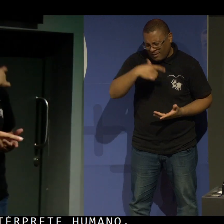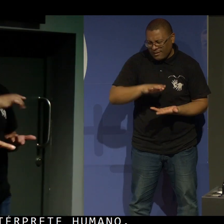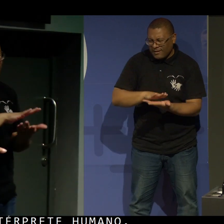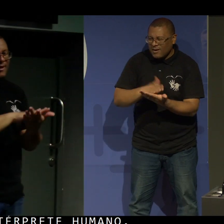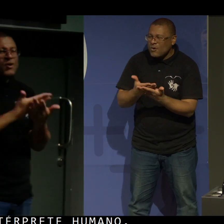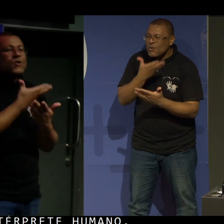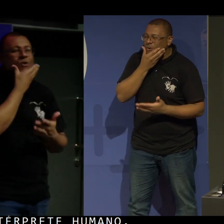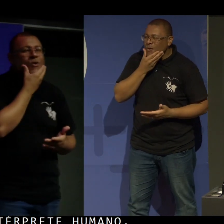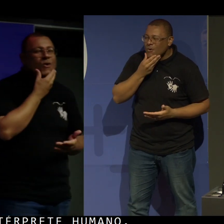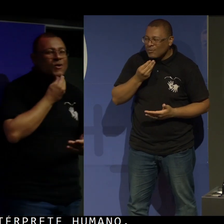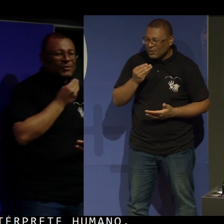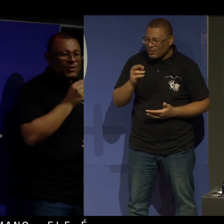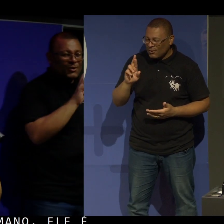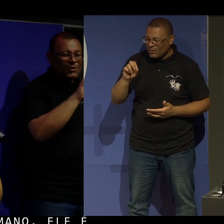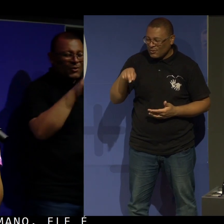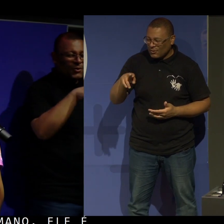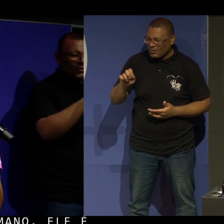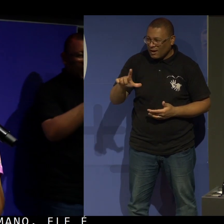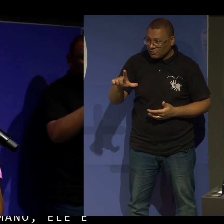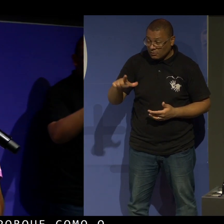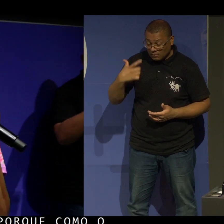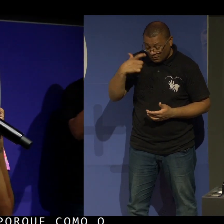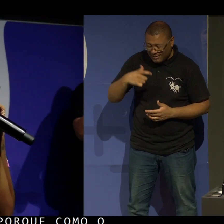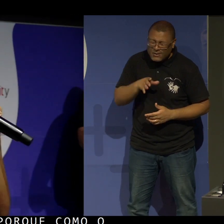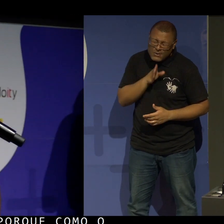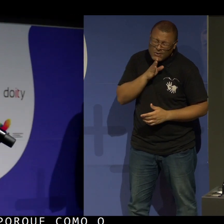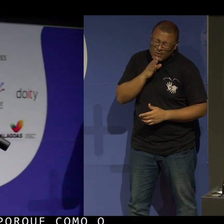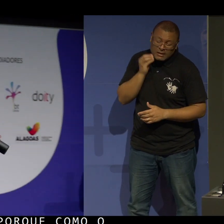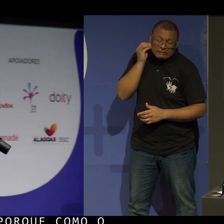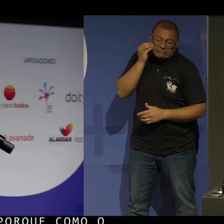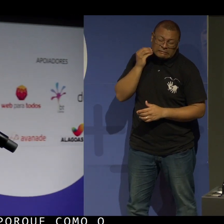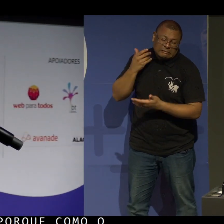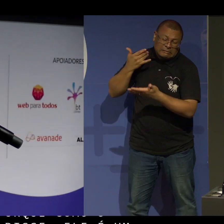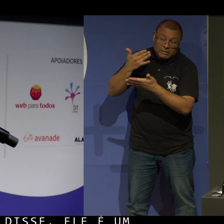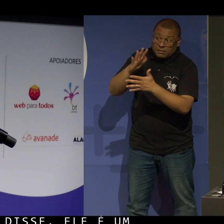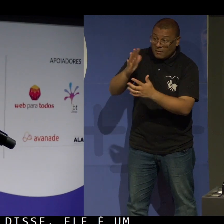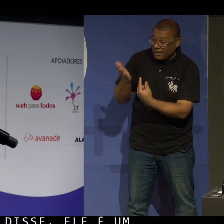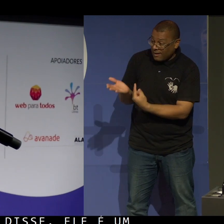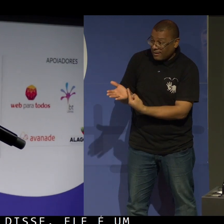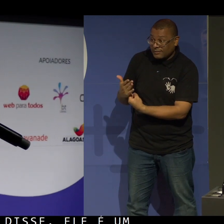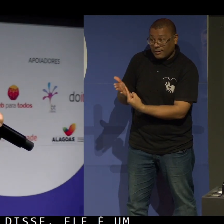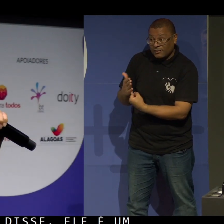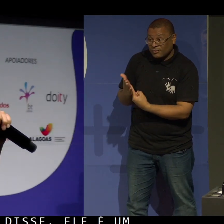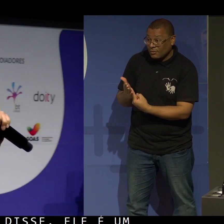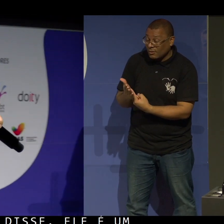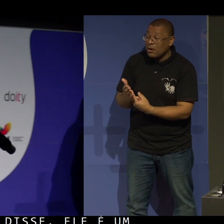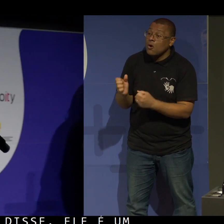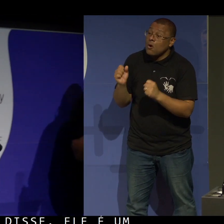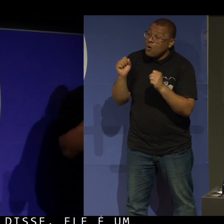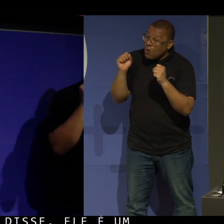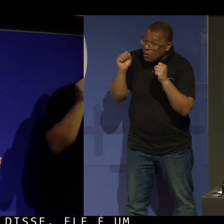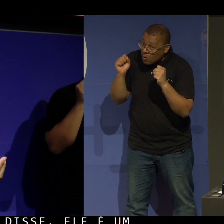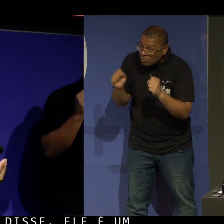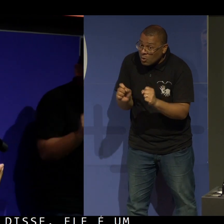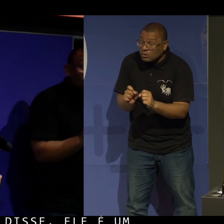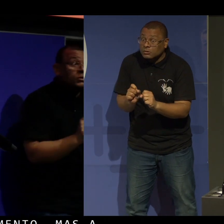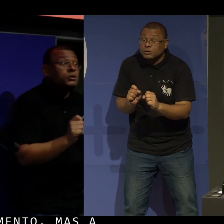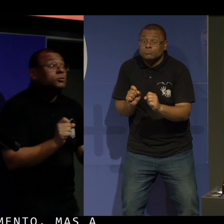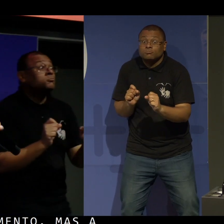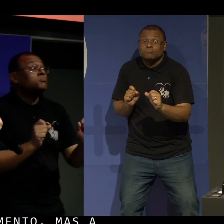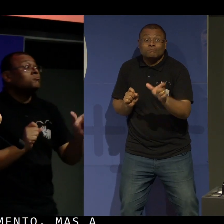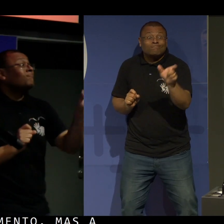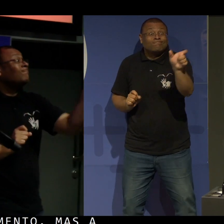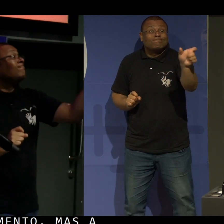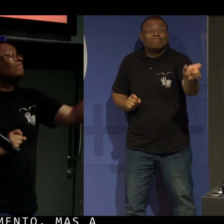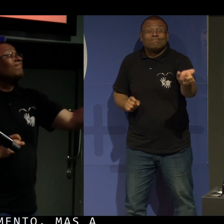disse, ele é um poço de conhecimento. Mas a tecnologia tem um potencial de alcance que o